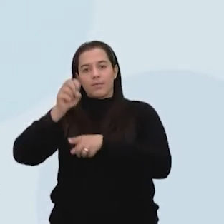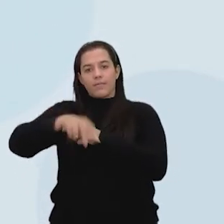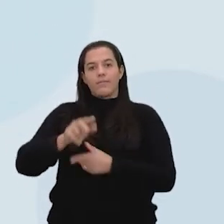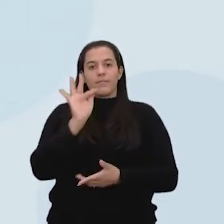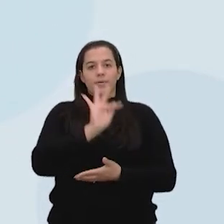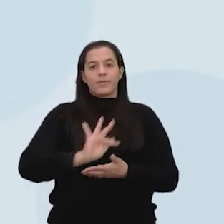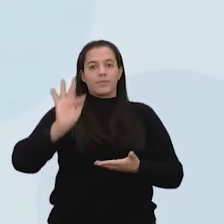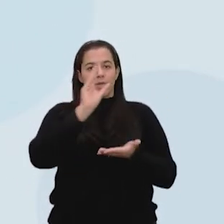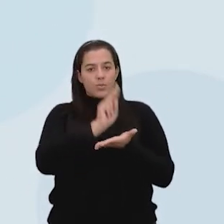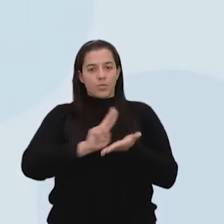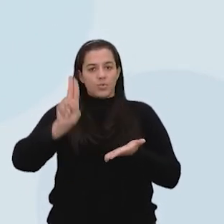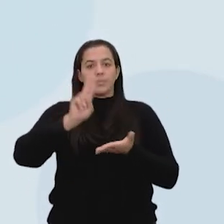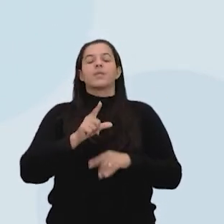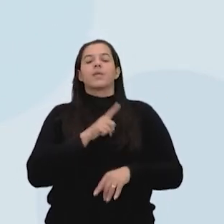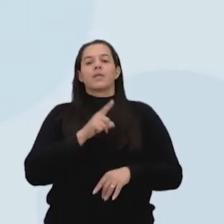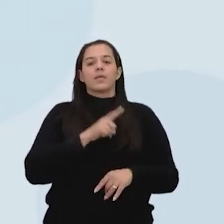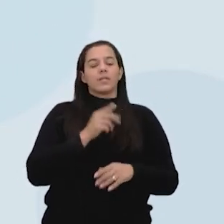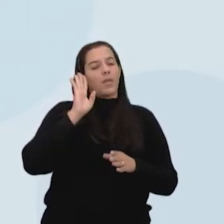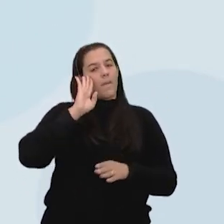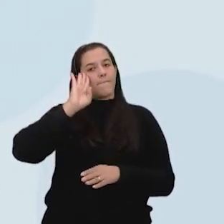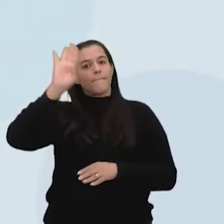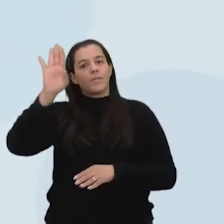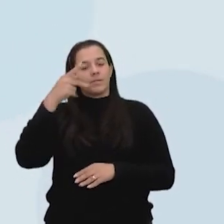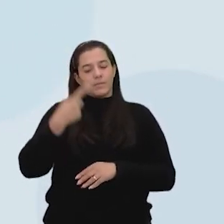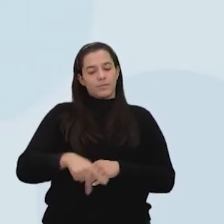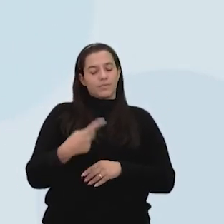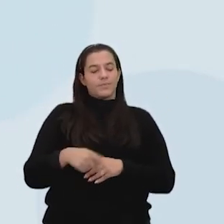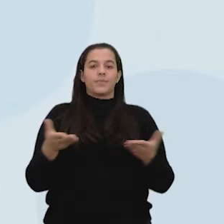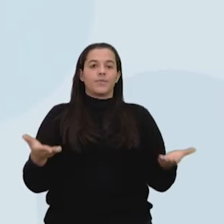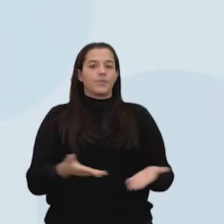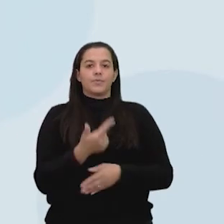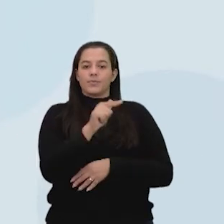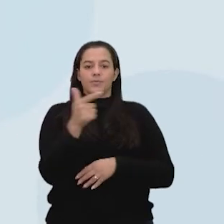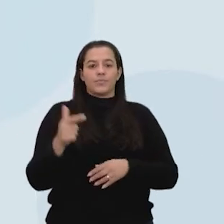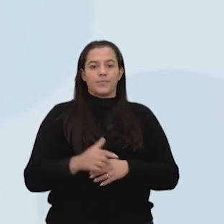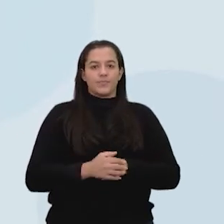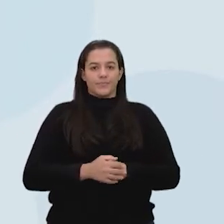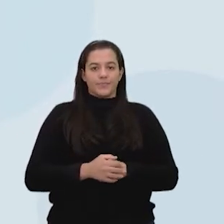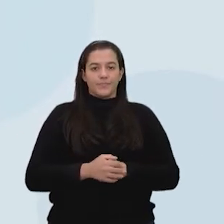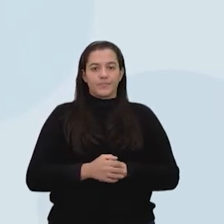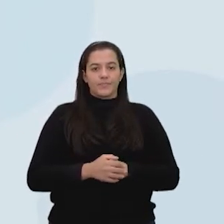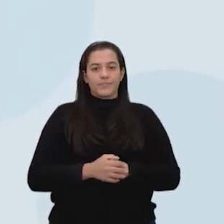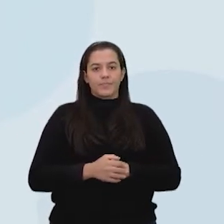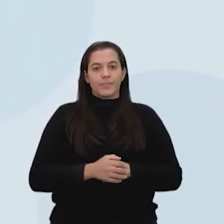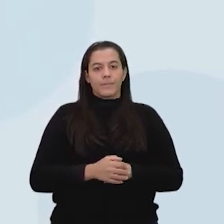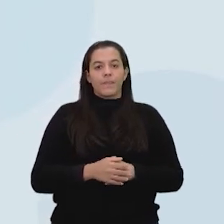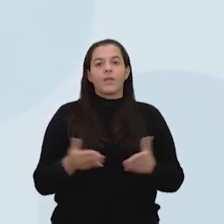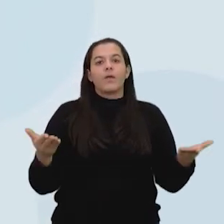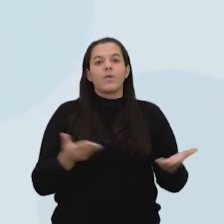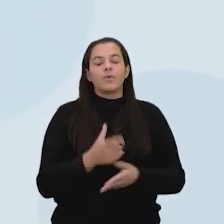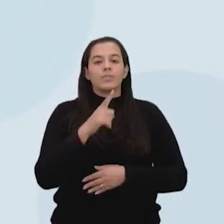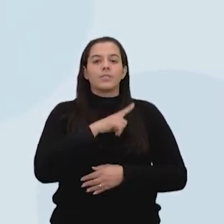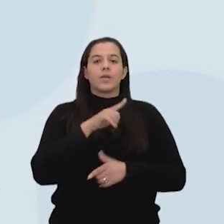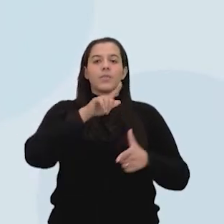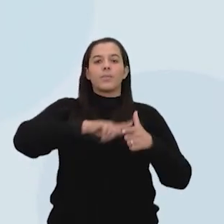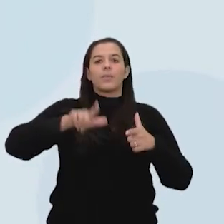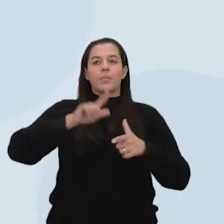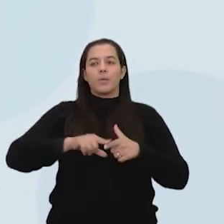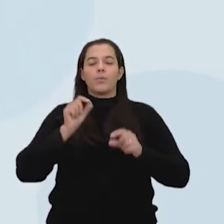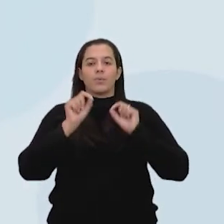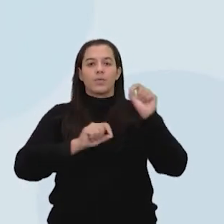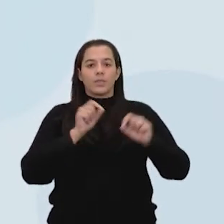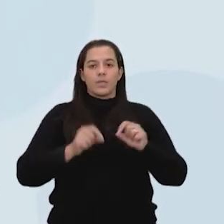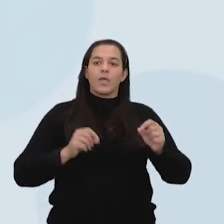empreendimento não é prioritária no cenário atual. O problema iminente é garantir o fornecimento de energia